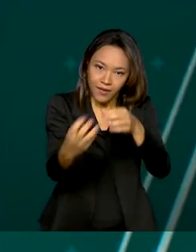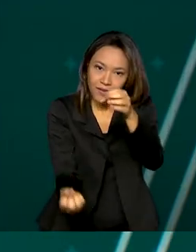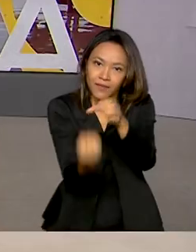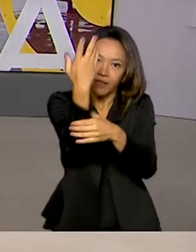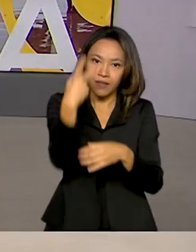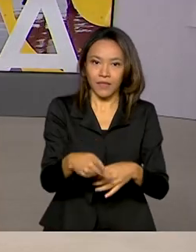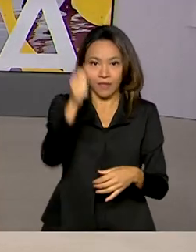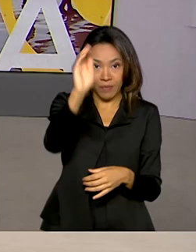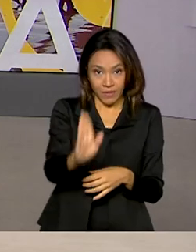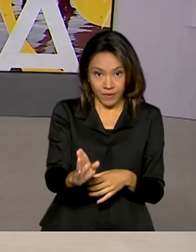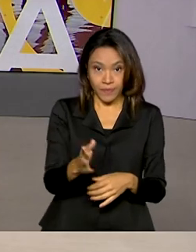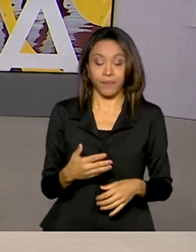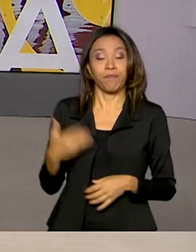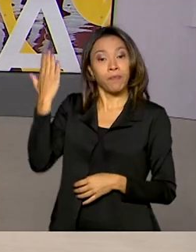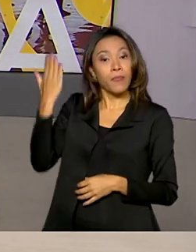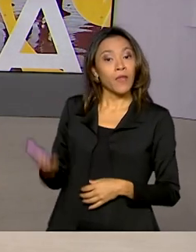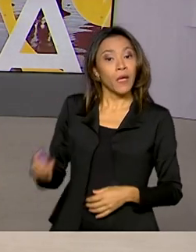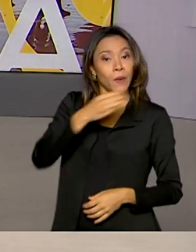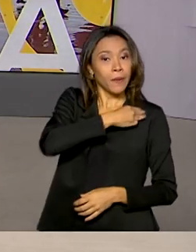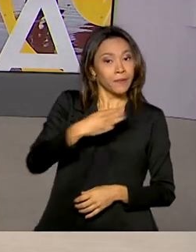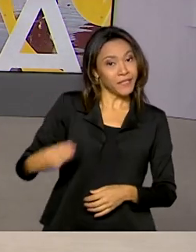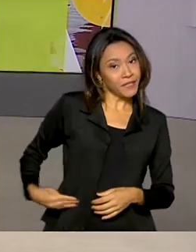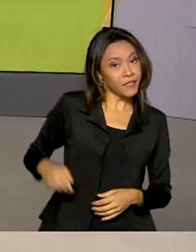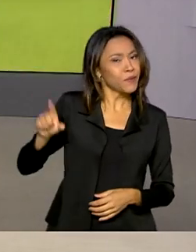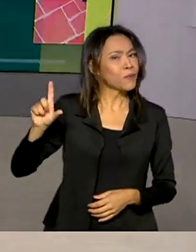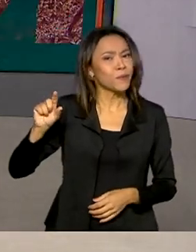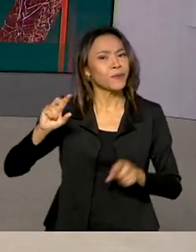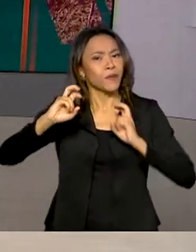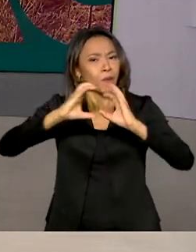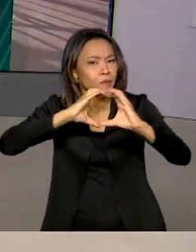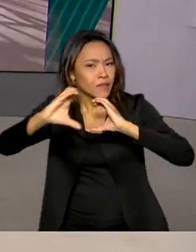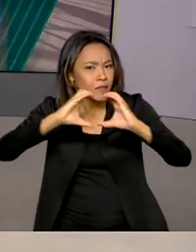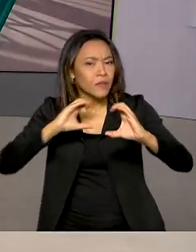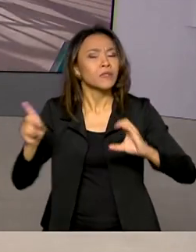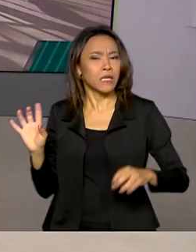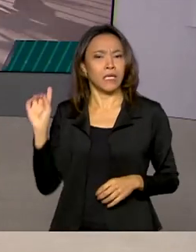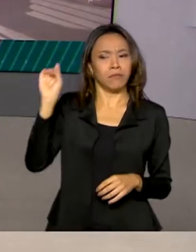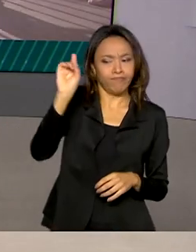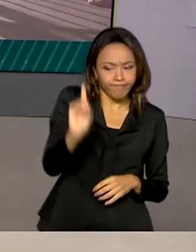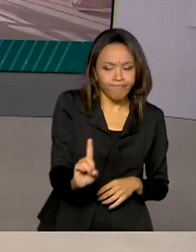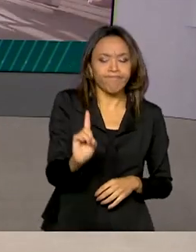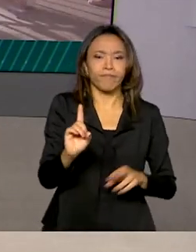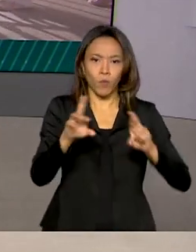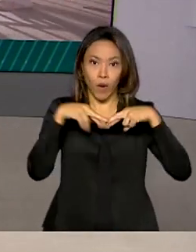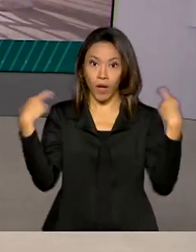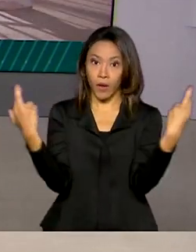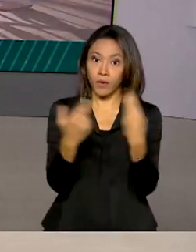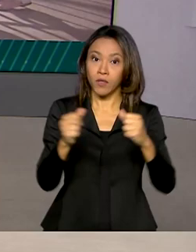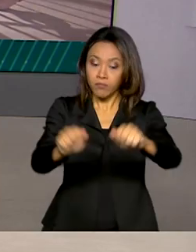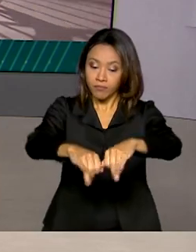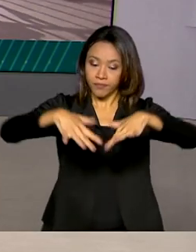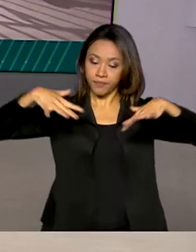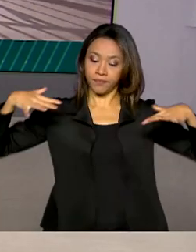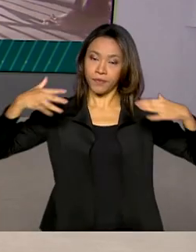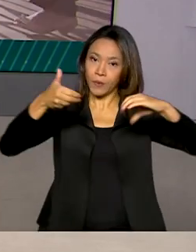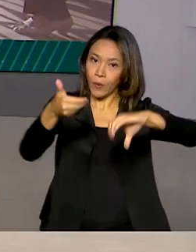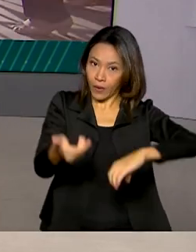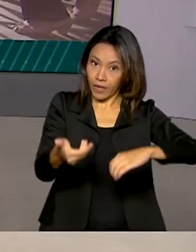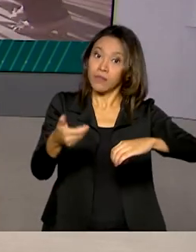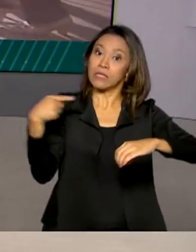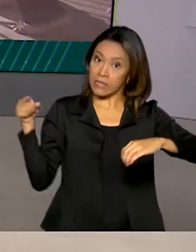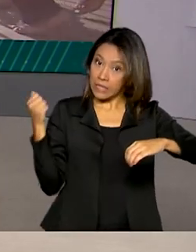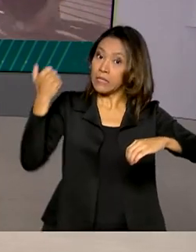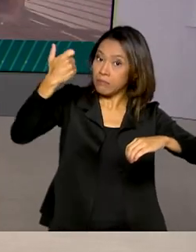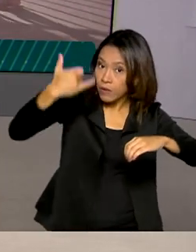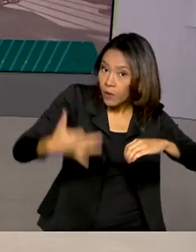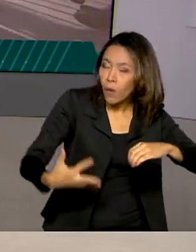Brasil. O ministro das Comunicações, Fábio Faria, participou de audiência no Congresso nesta terça-feira e explicou como